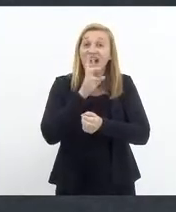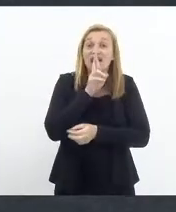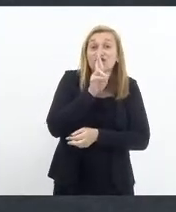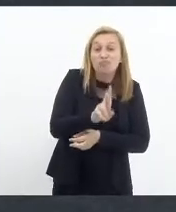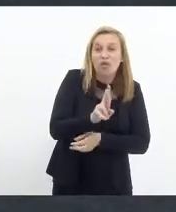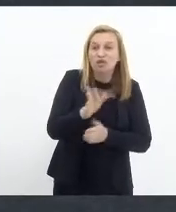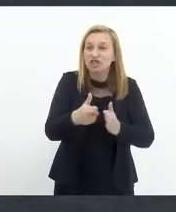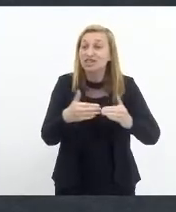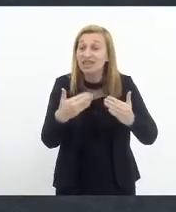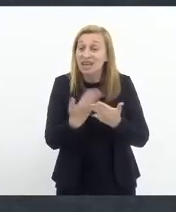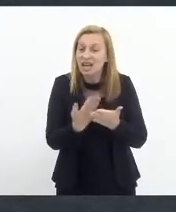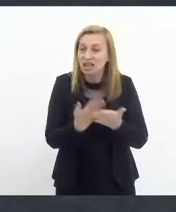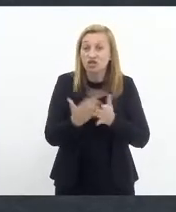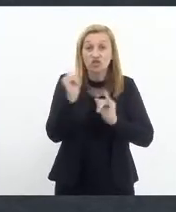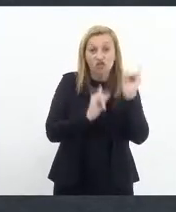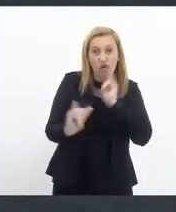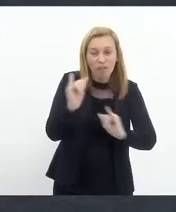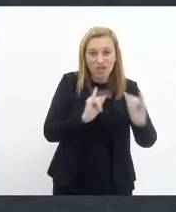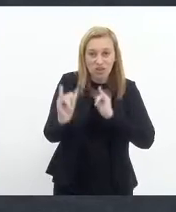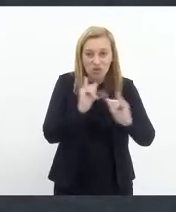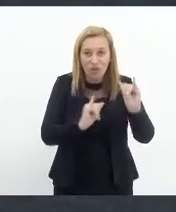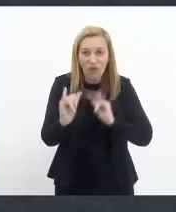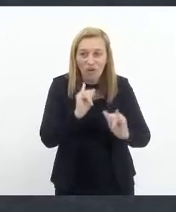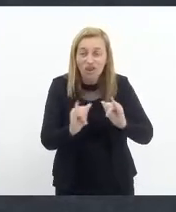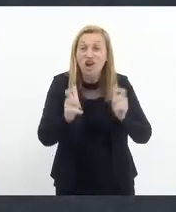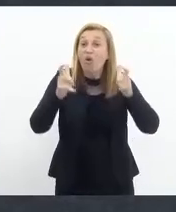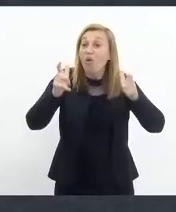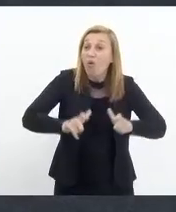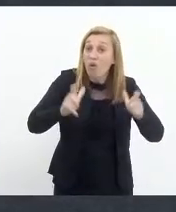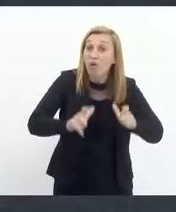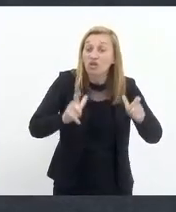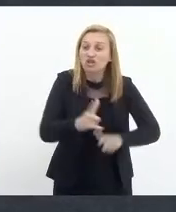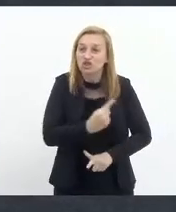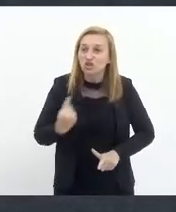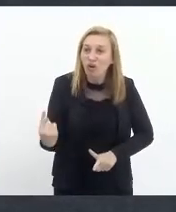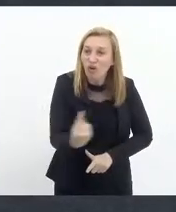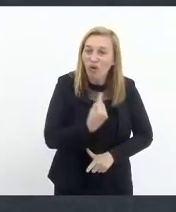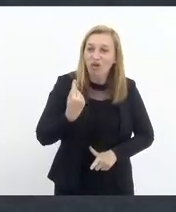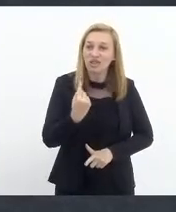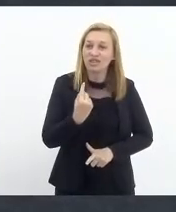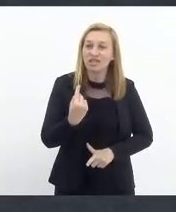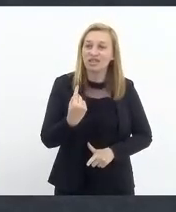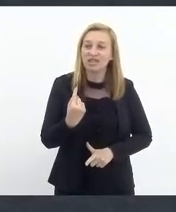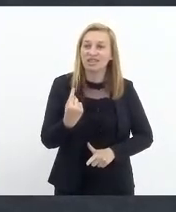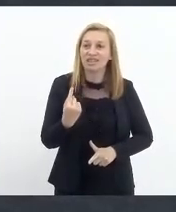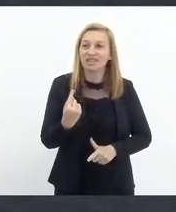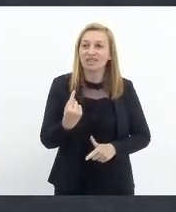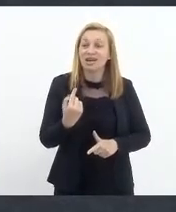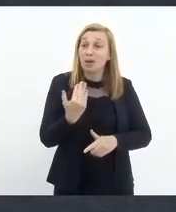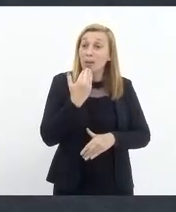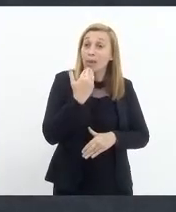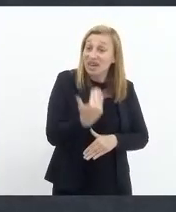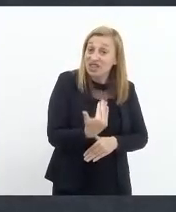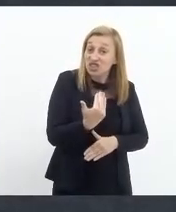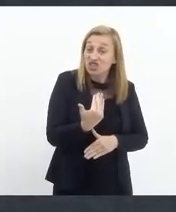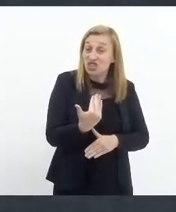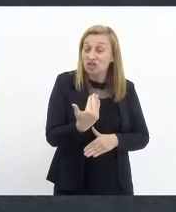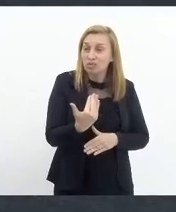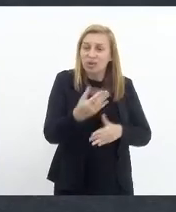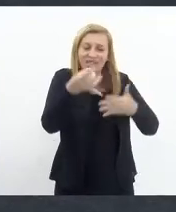requerimento de informações, onde nós colocamos e solicitamos o